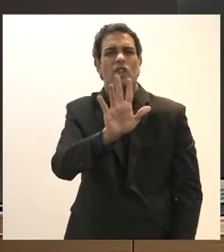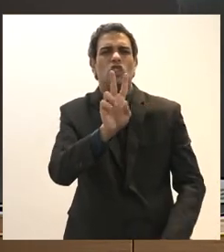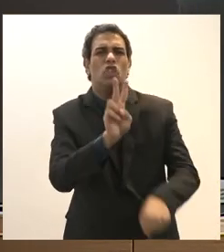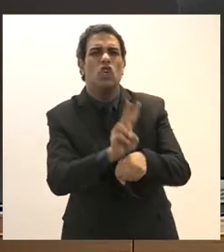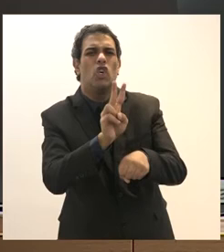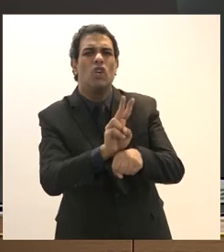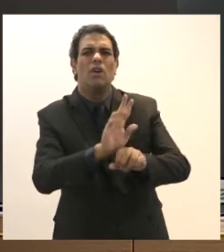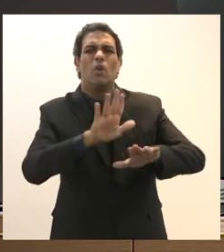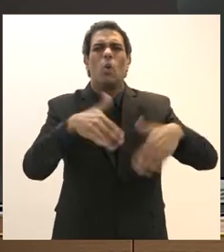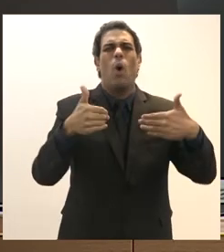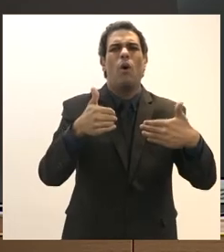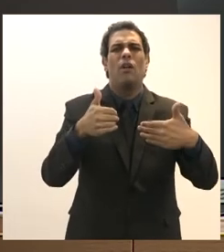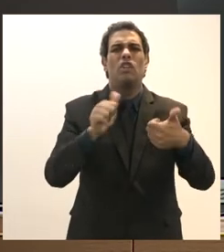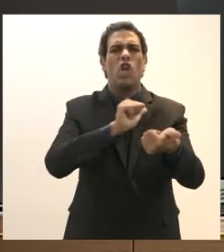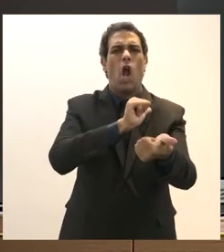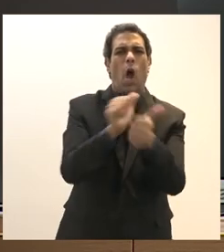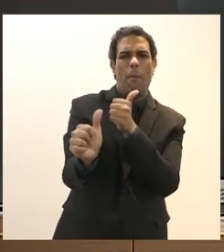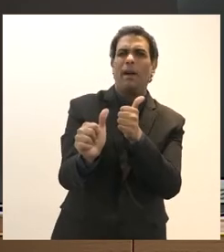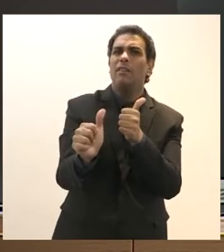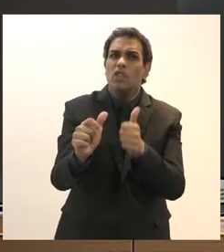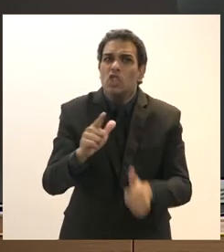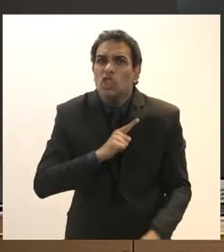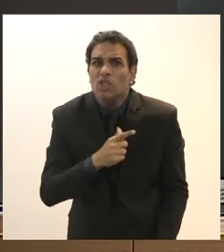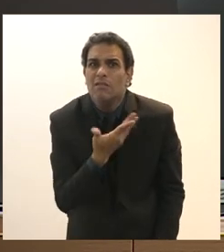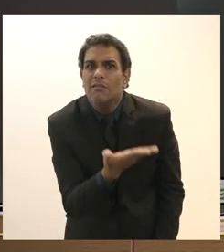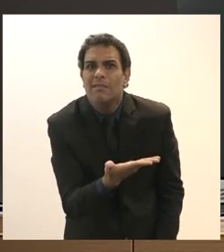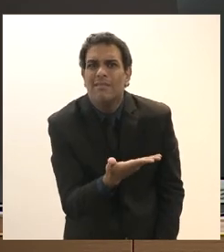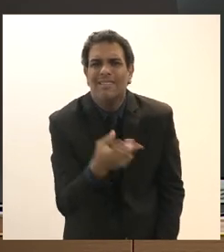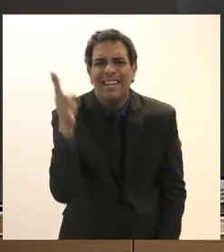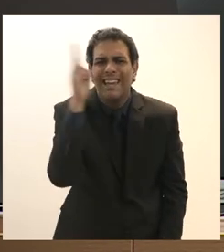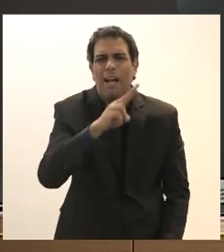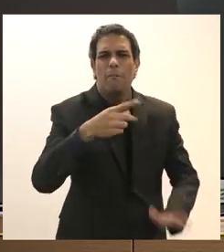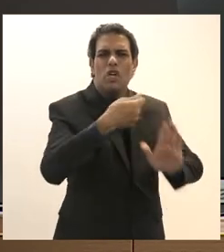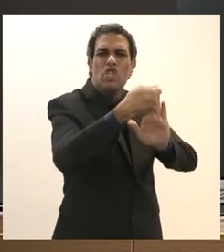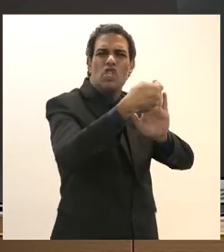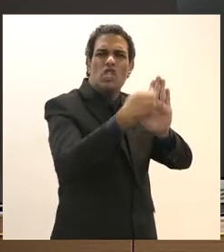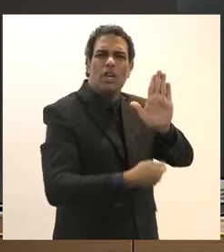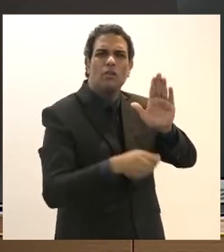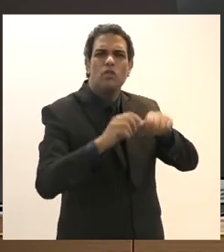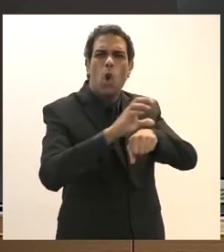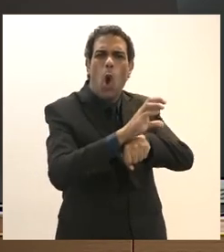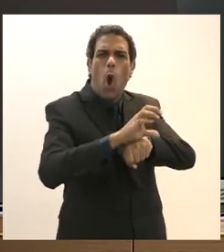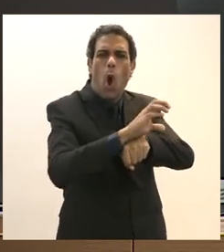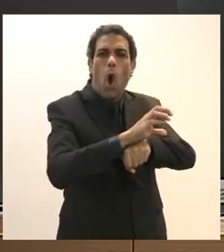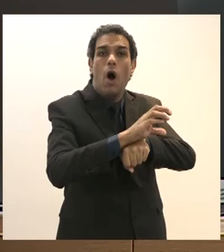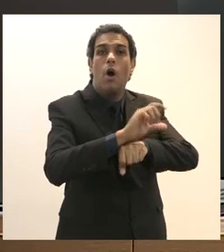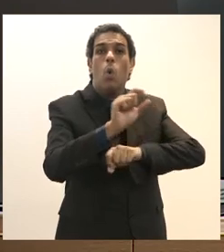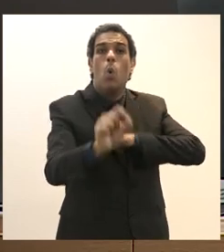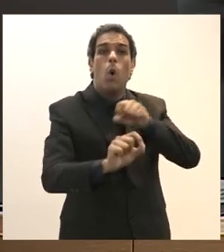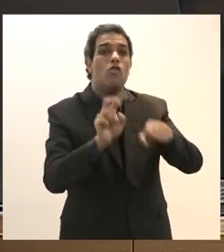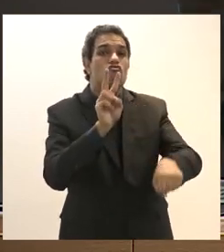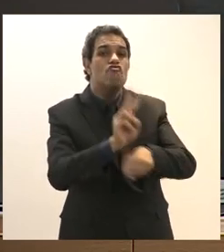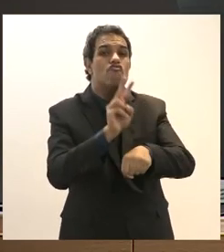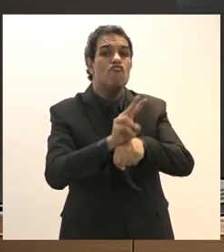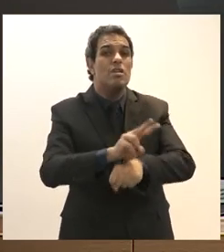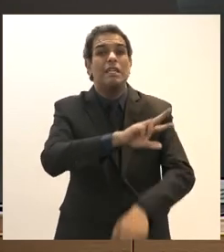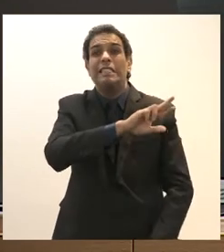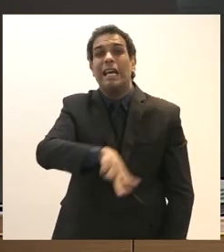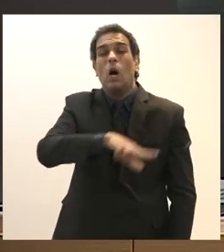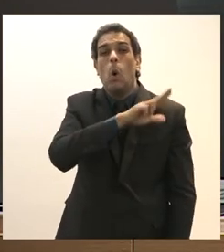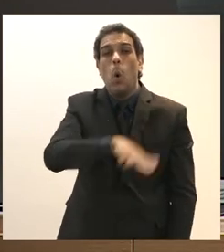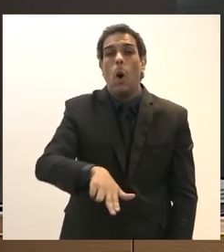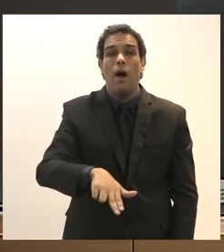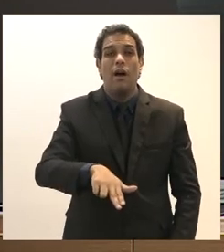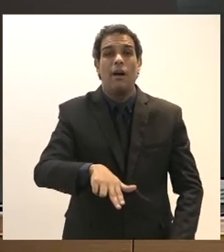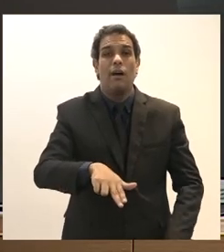decidir campeonato de futebol quer dizer então aquele texto constitucional em que a medida provisória não era sucedânea do